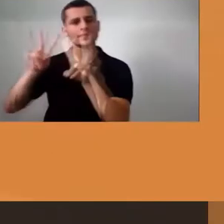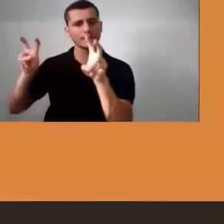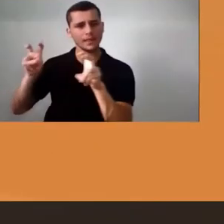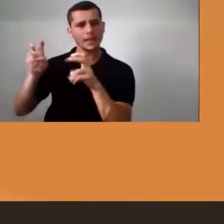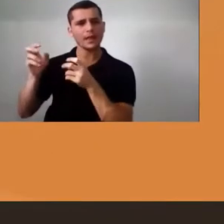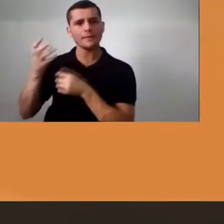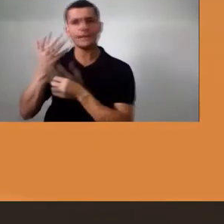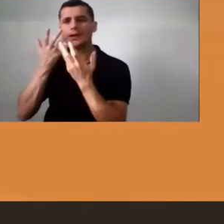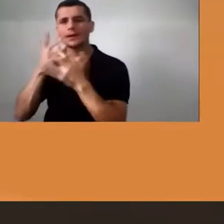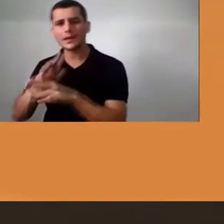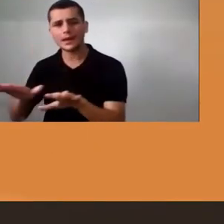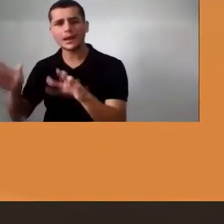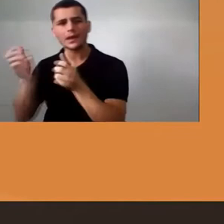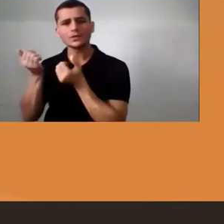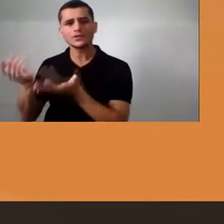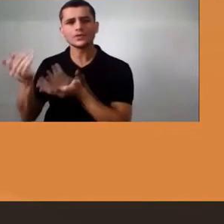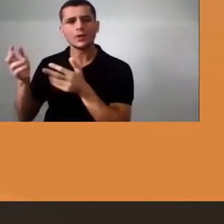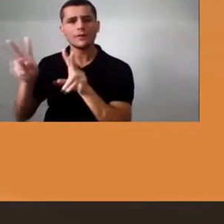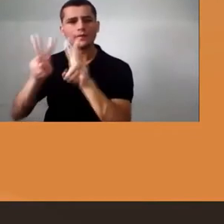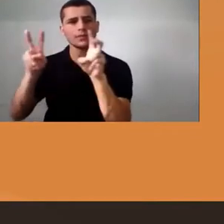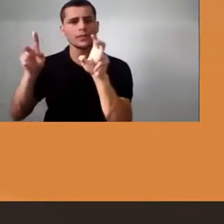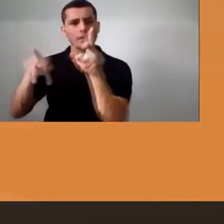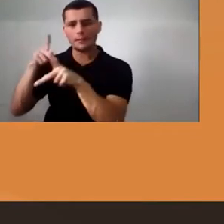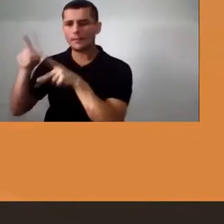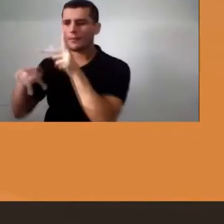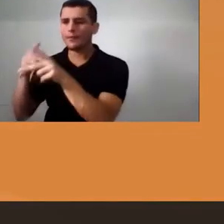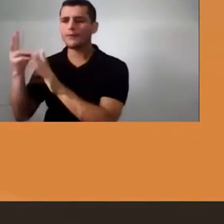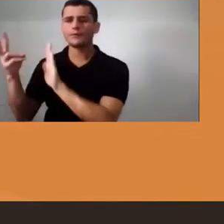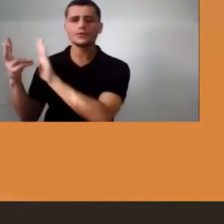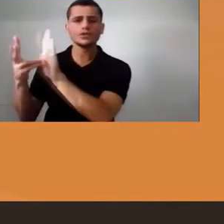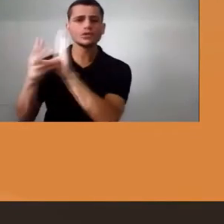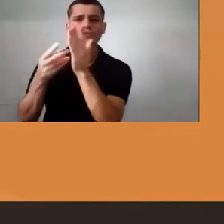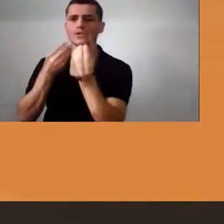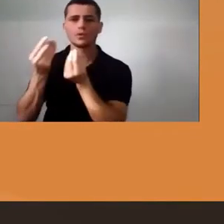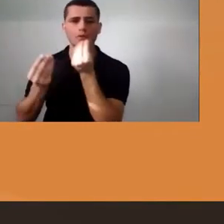sobre os povos indígenas. É, foi o Rodrigo.